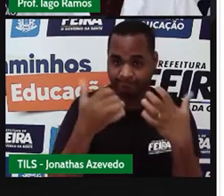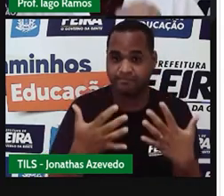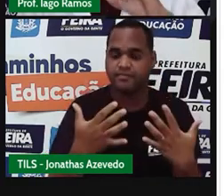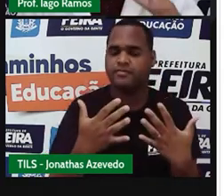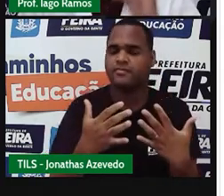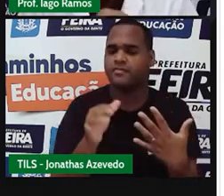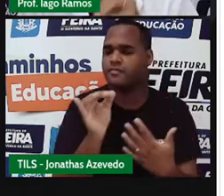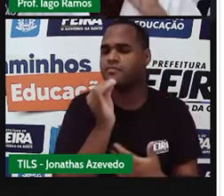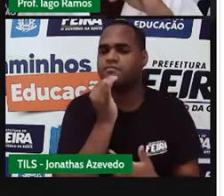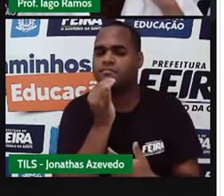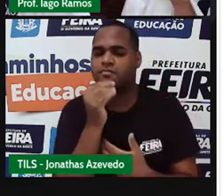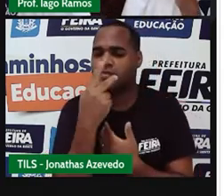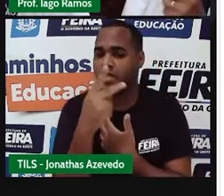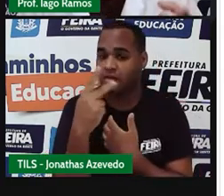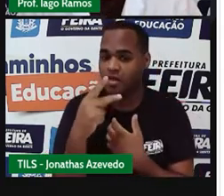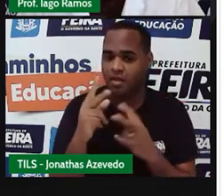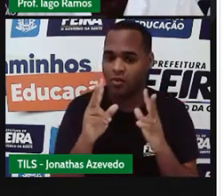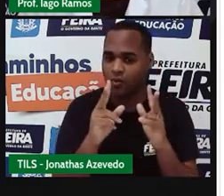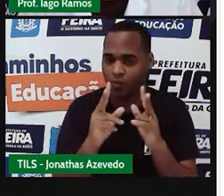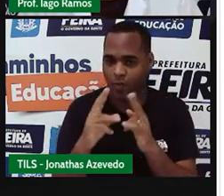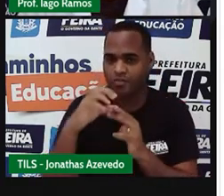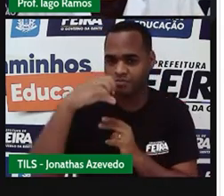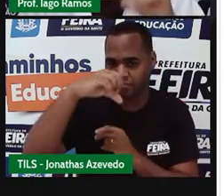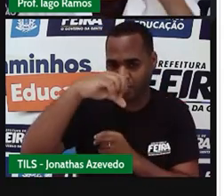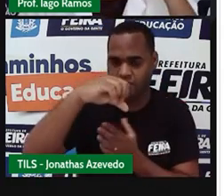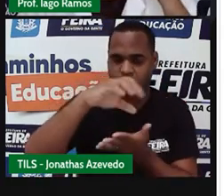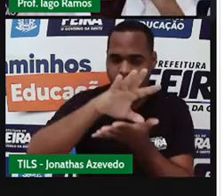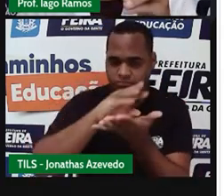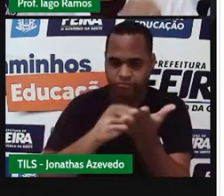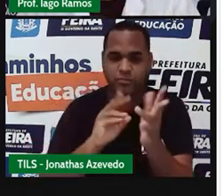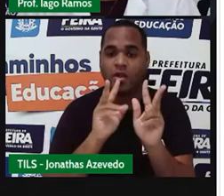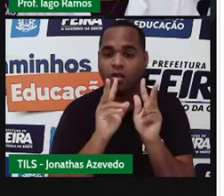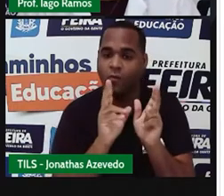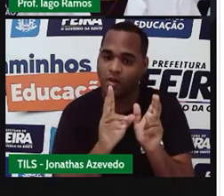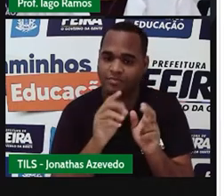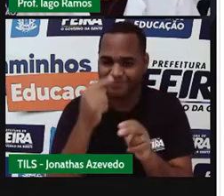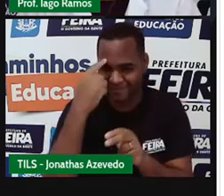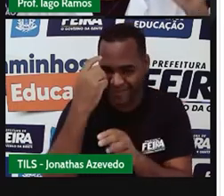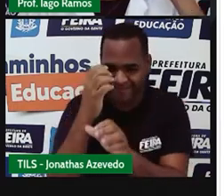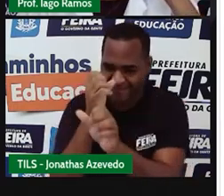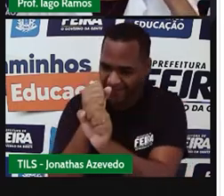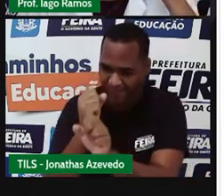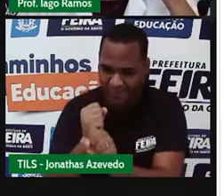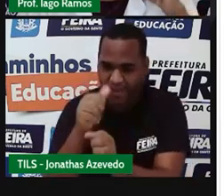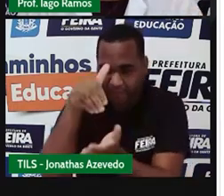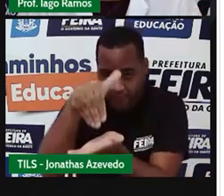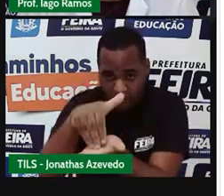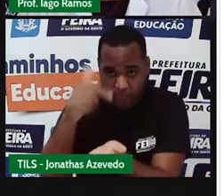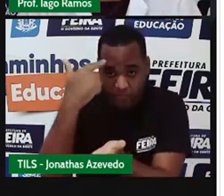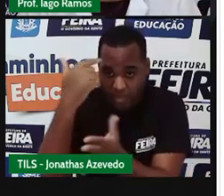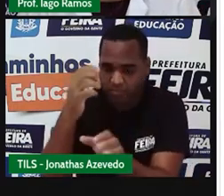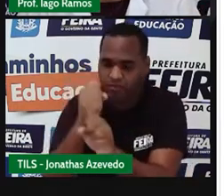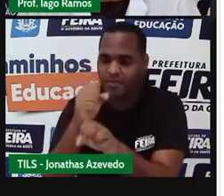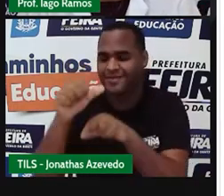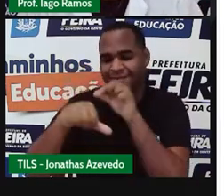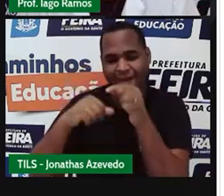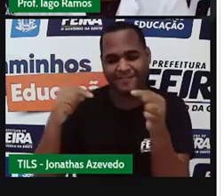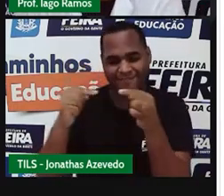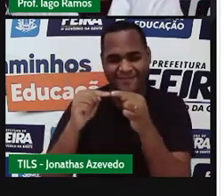Faça do jeito que eu fiz na tabuada do 9. Pegue os algarismos do resultado e faça uma soma. Olha só.